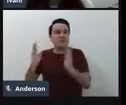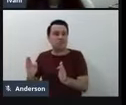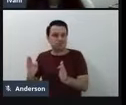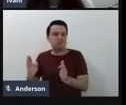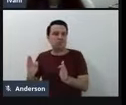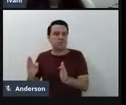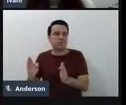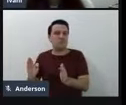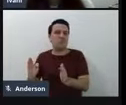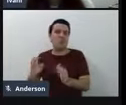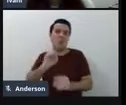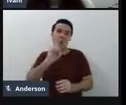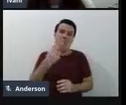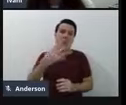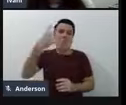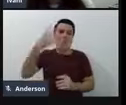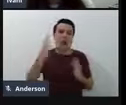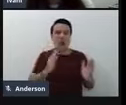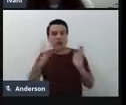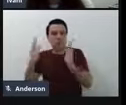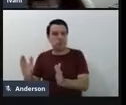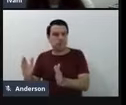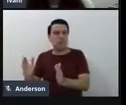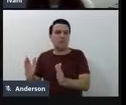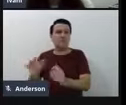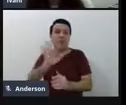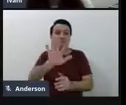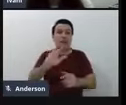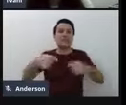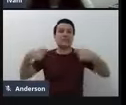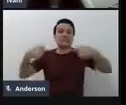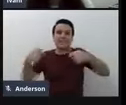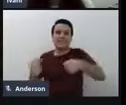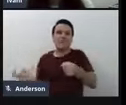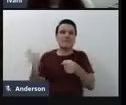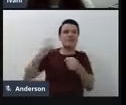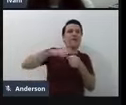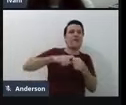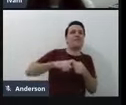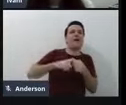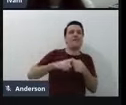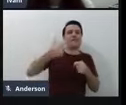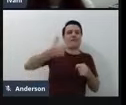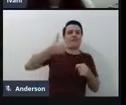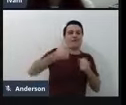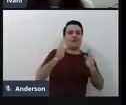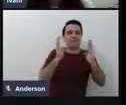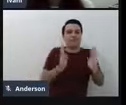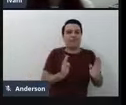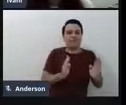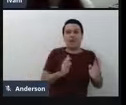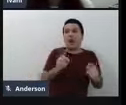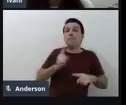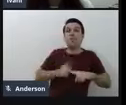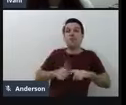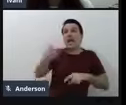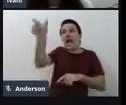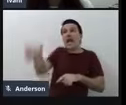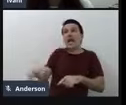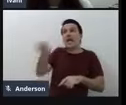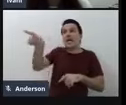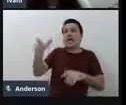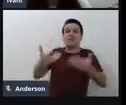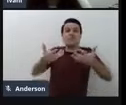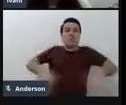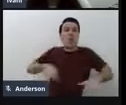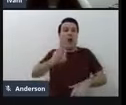nossa terceira é o quarto etapa, né, mas a gente precisou retornar porque ele tomou a decisão de não fazer, de não fazer